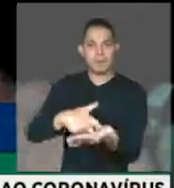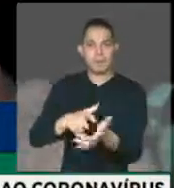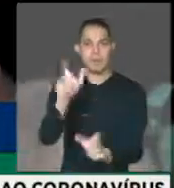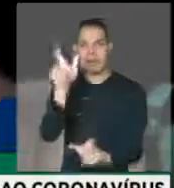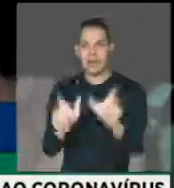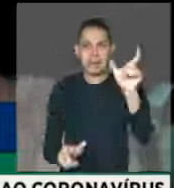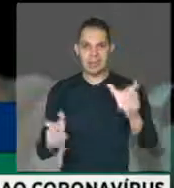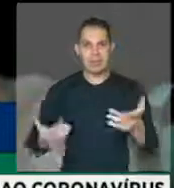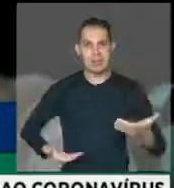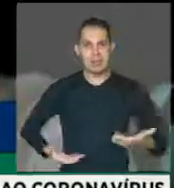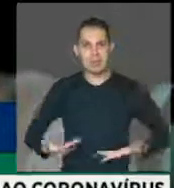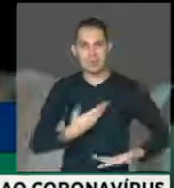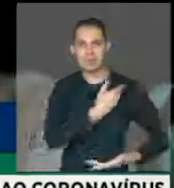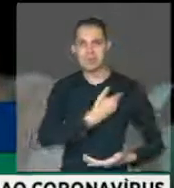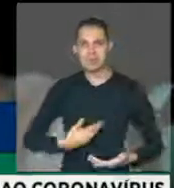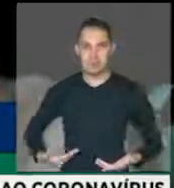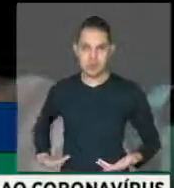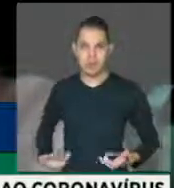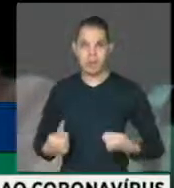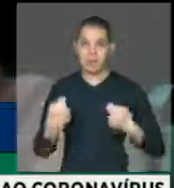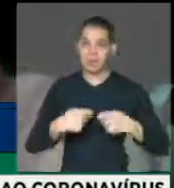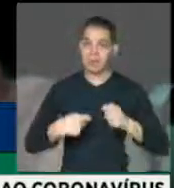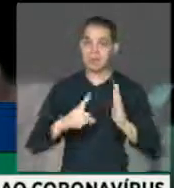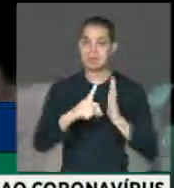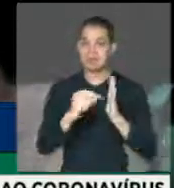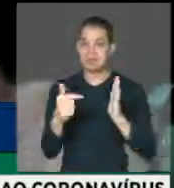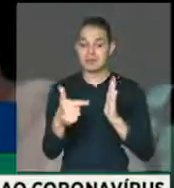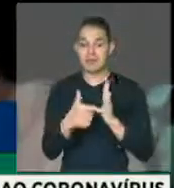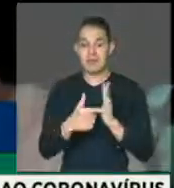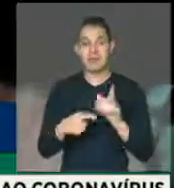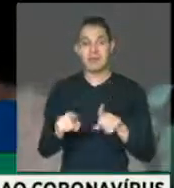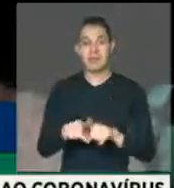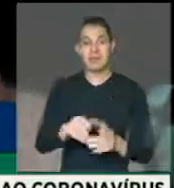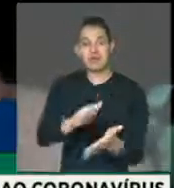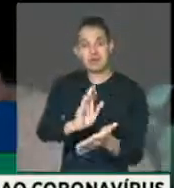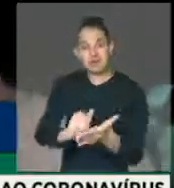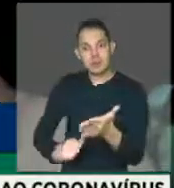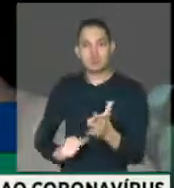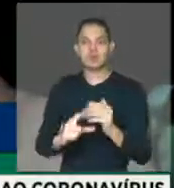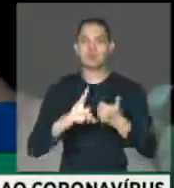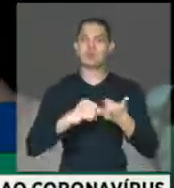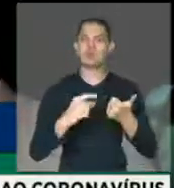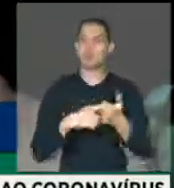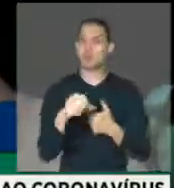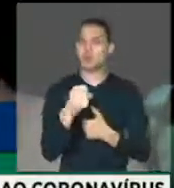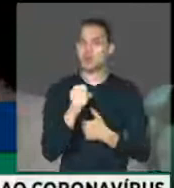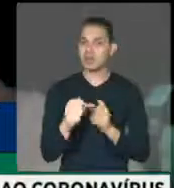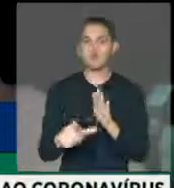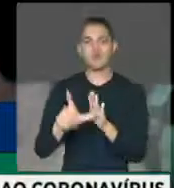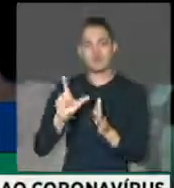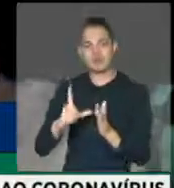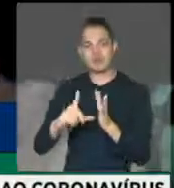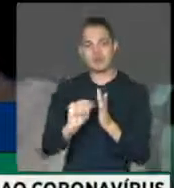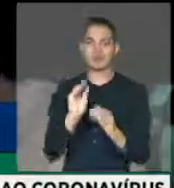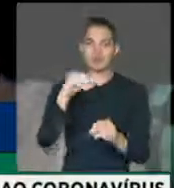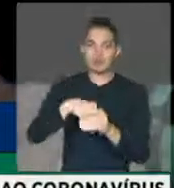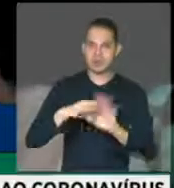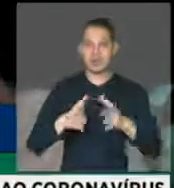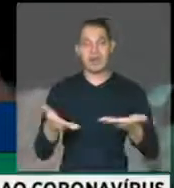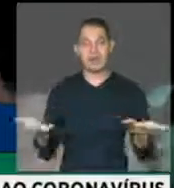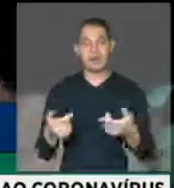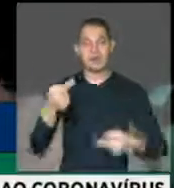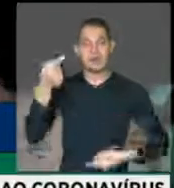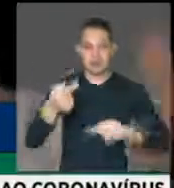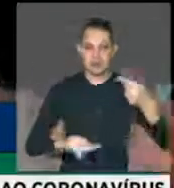públicos, serão objeto de destaques de supressão do artigo 8º, como já fizemos esse destaque e discutiremos